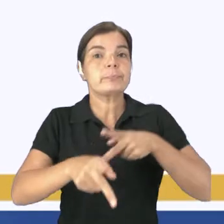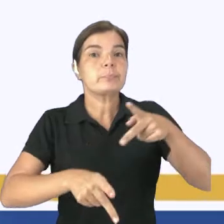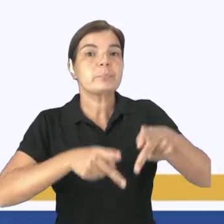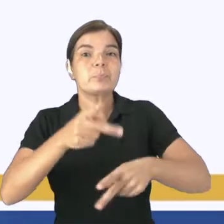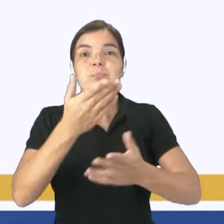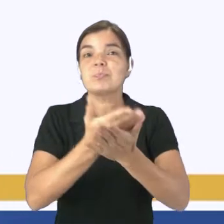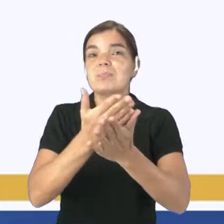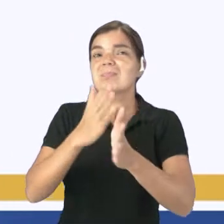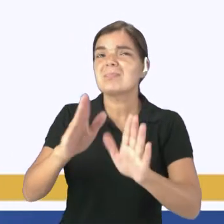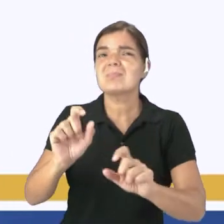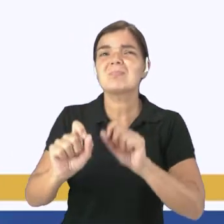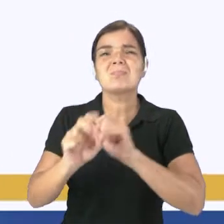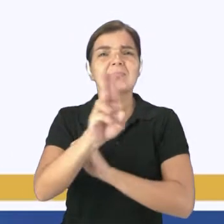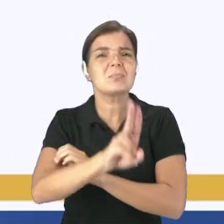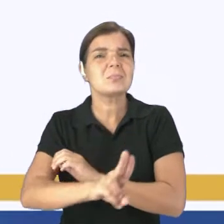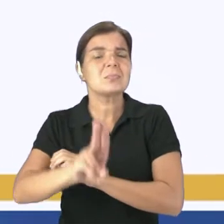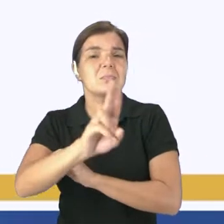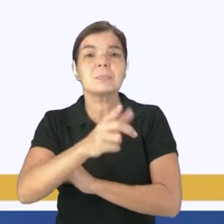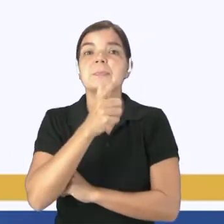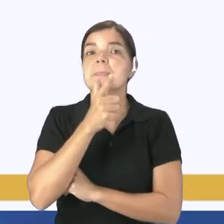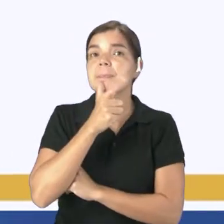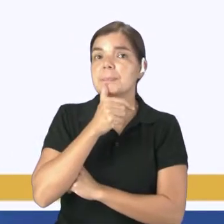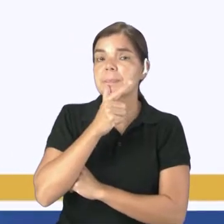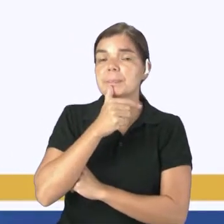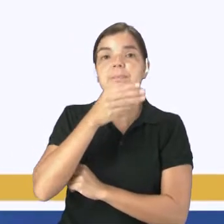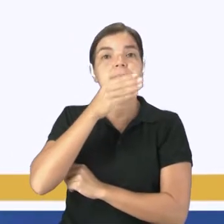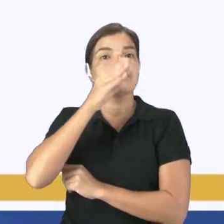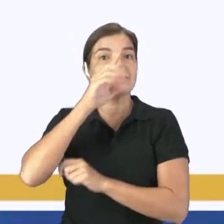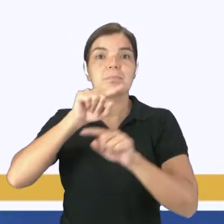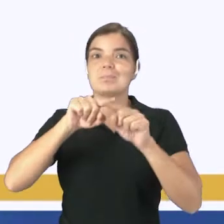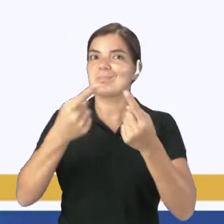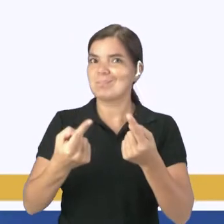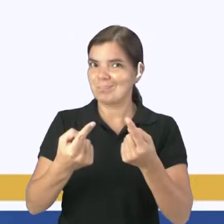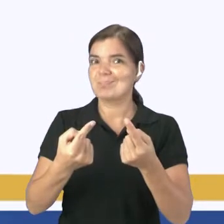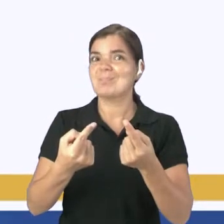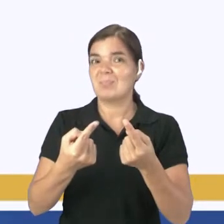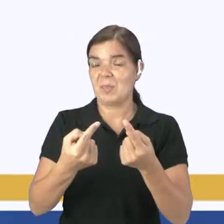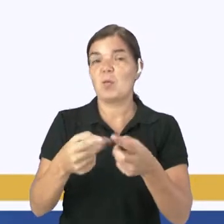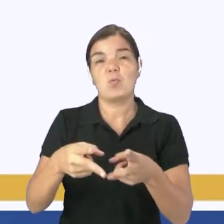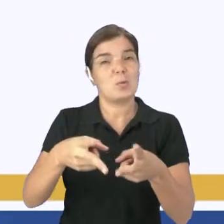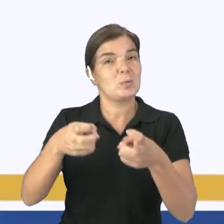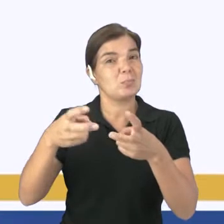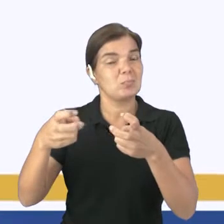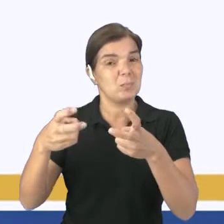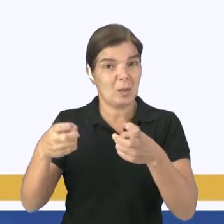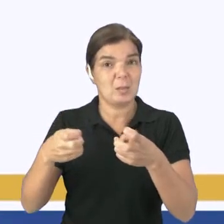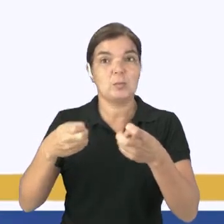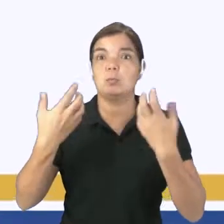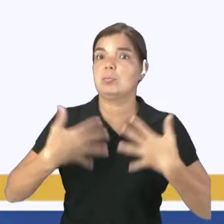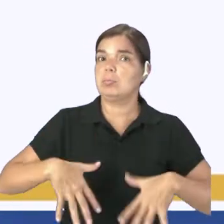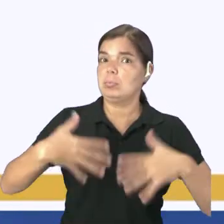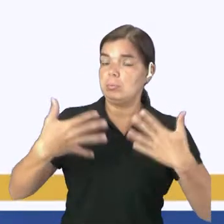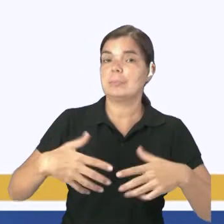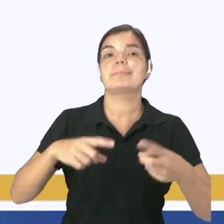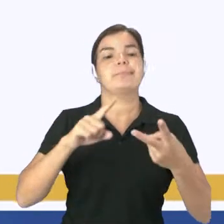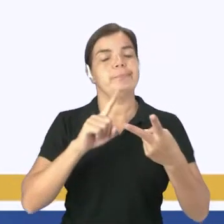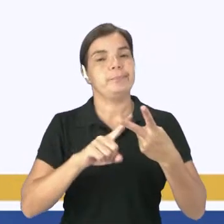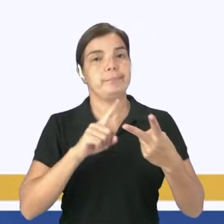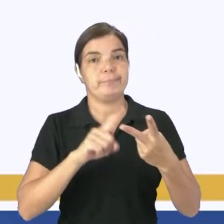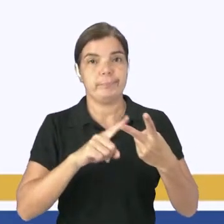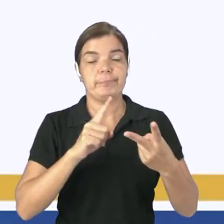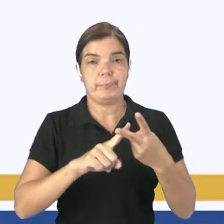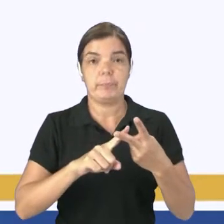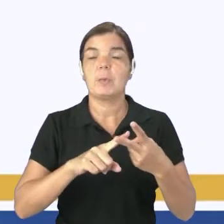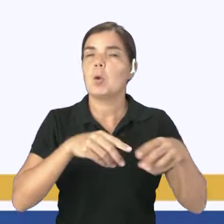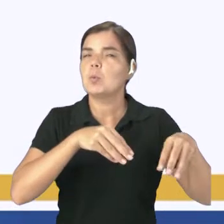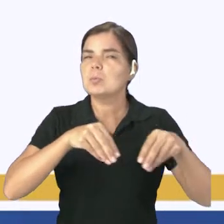utilizando água, por exemplo, para beber, mas, às vezes, essa água foi explorada de uma forma exagerada. Tem a questão do solo também, que acaba